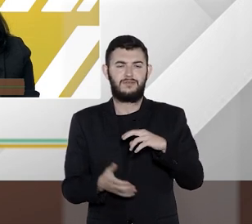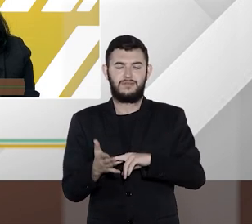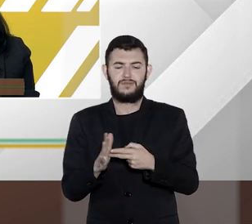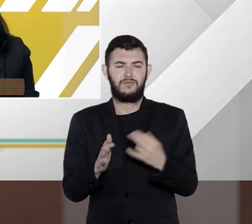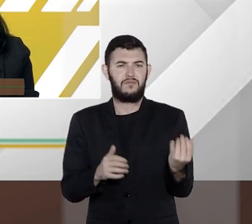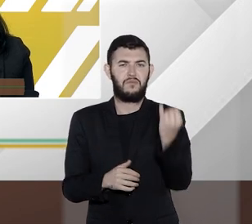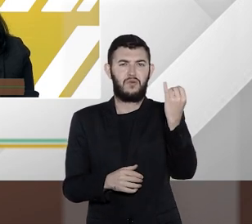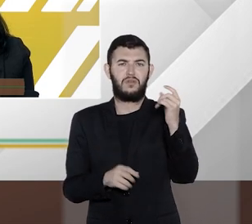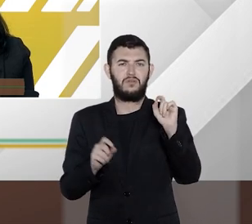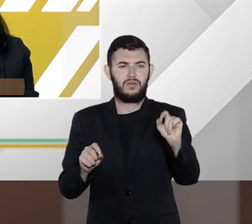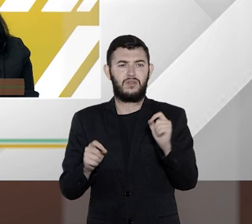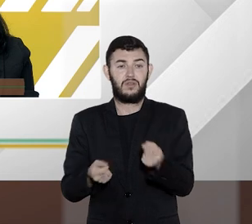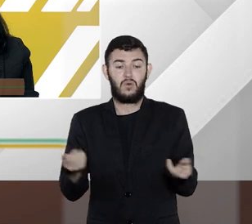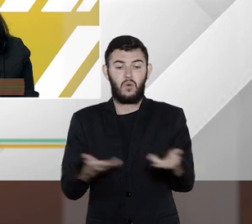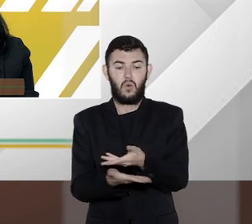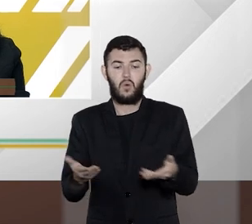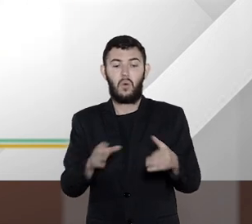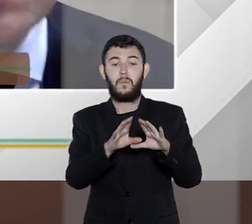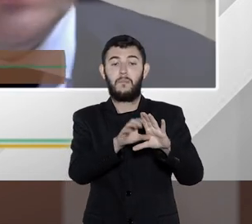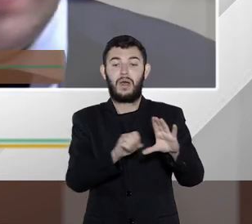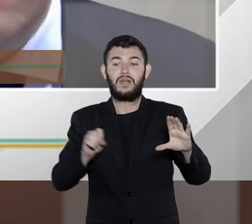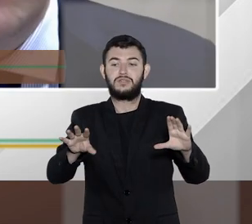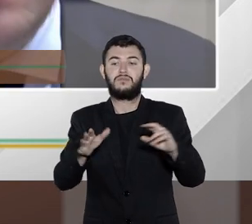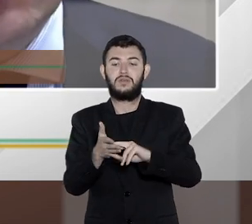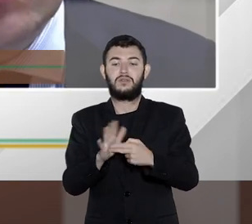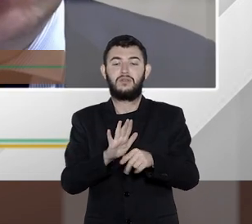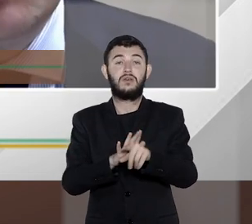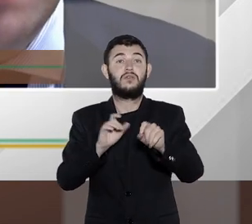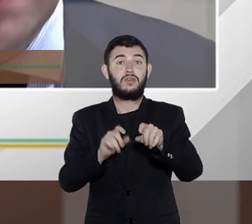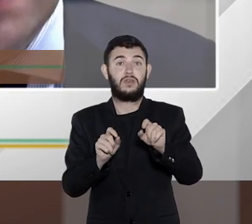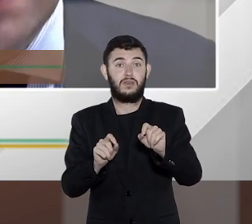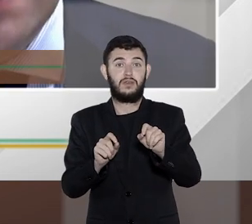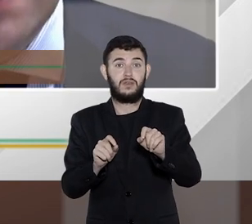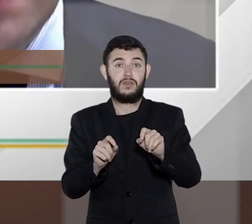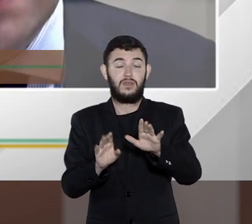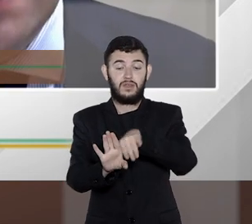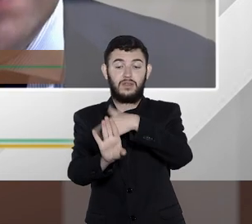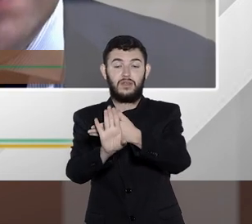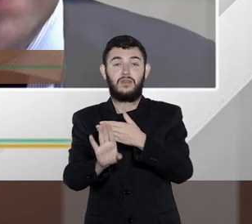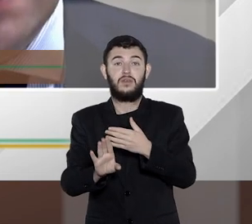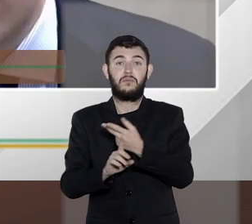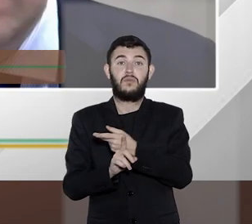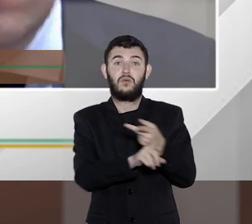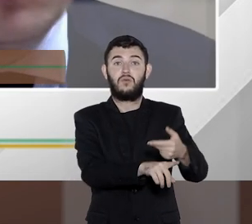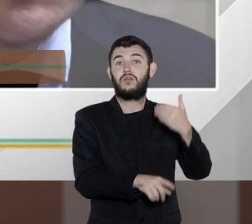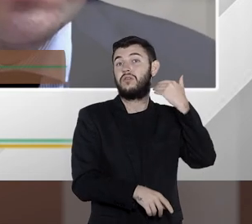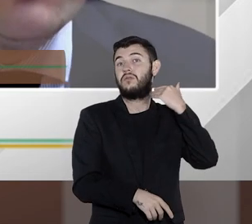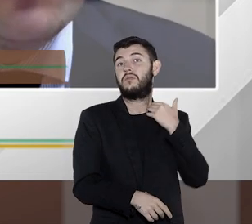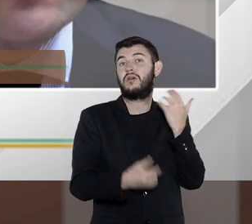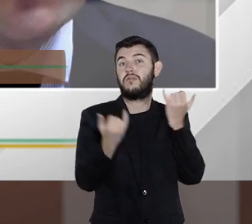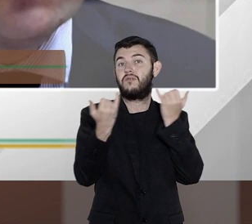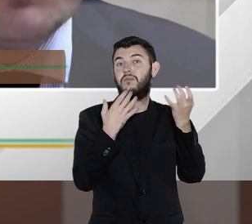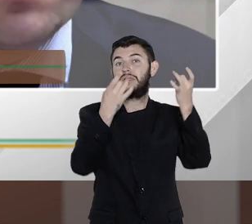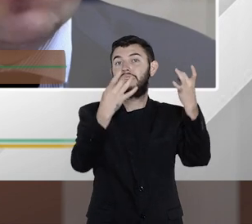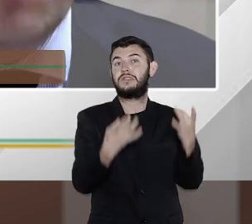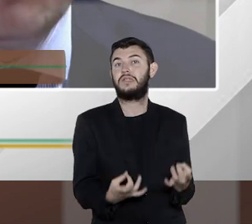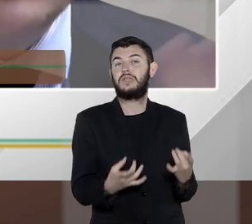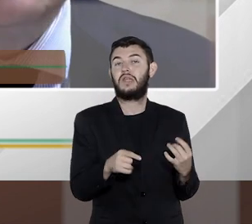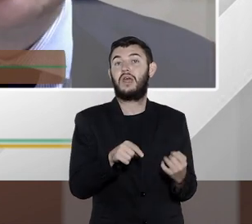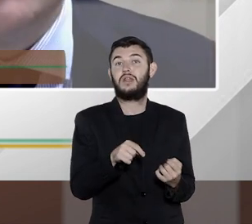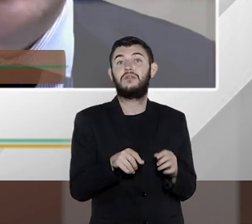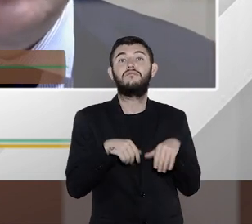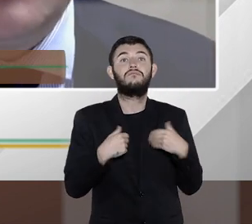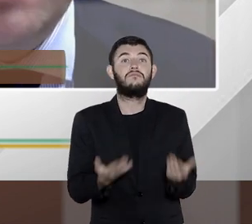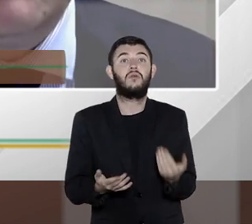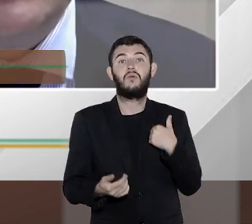compartilhamento indireto porque por exemplo você vai buscar informações no banco público buscando informações no banco